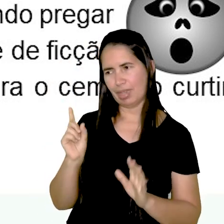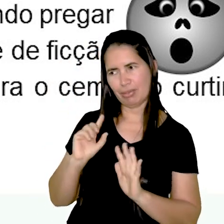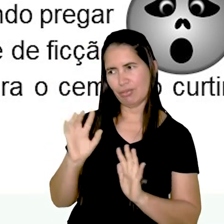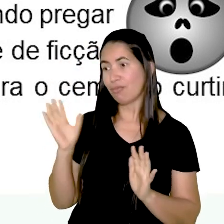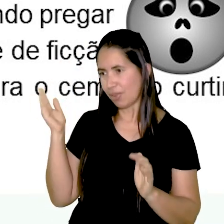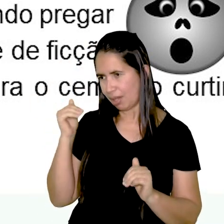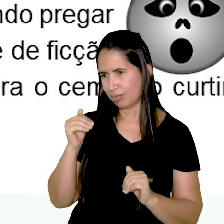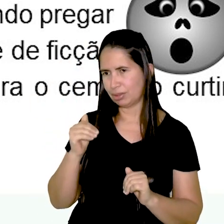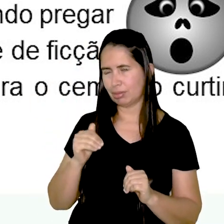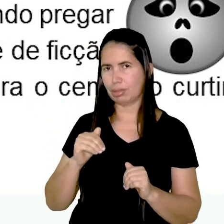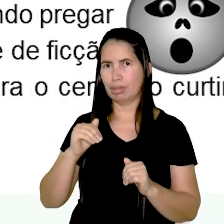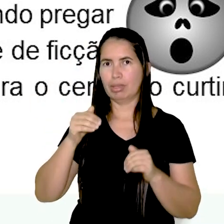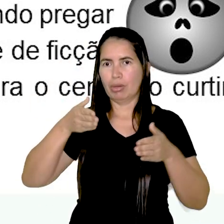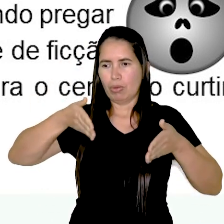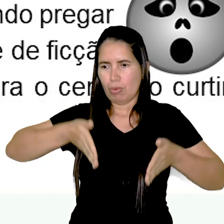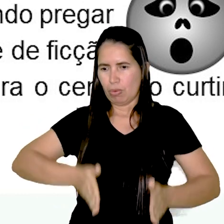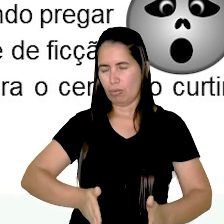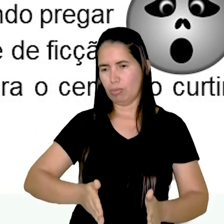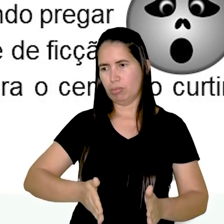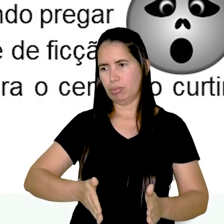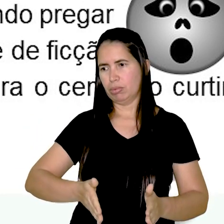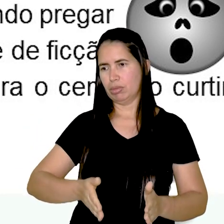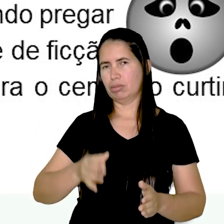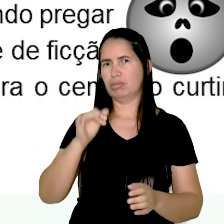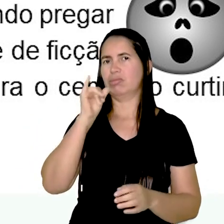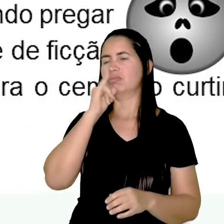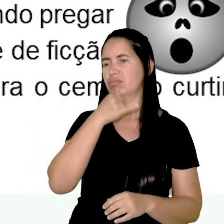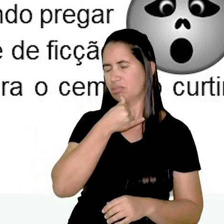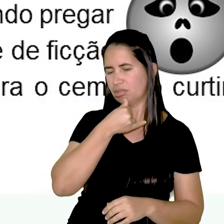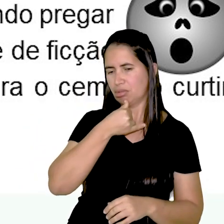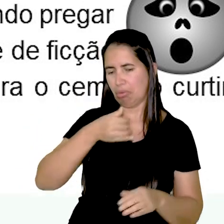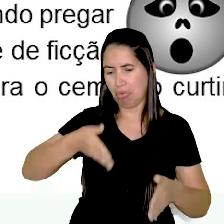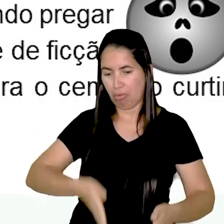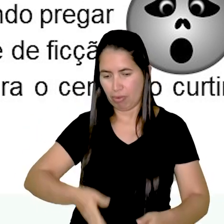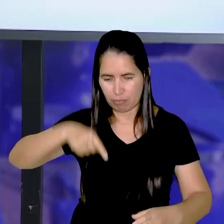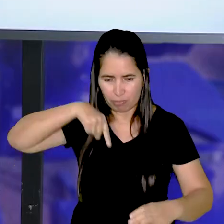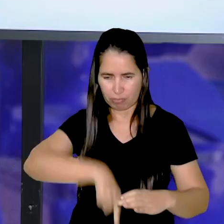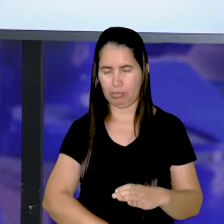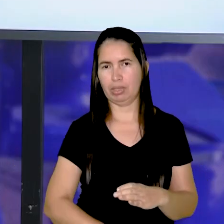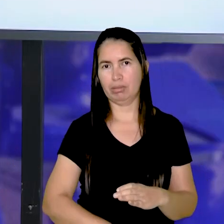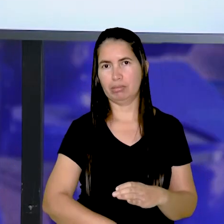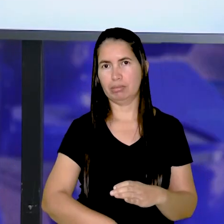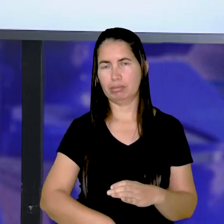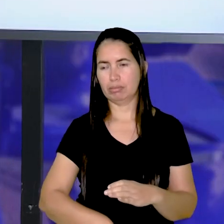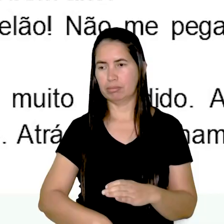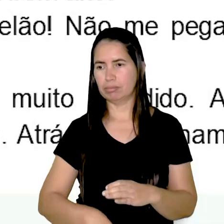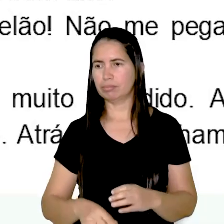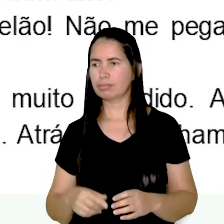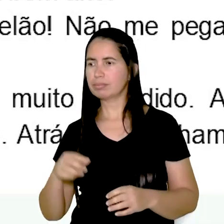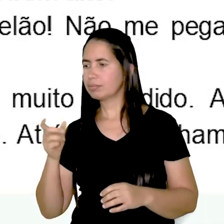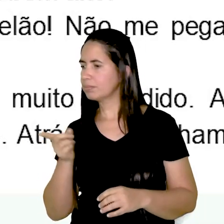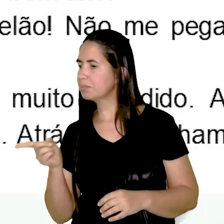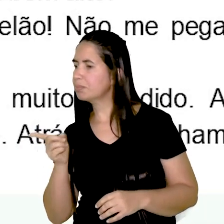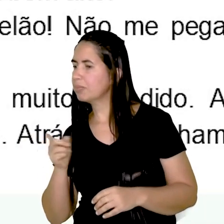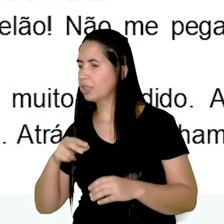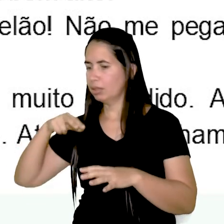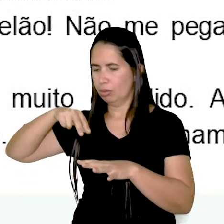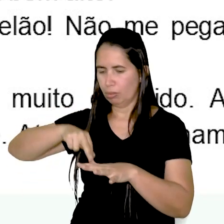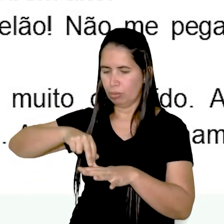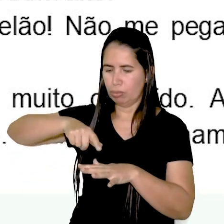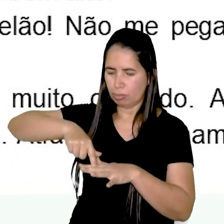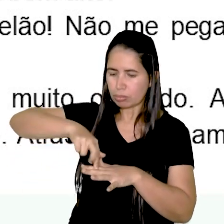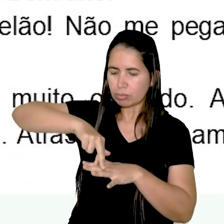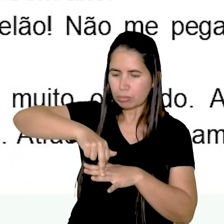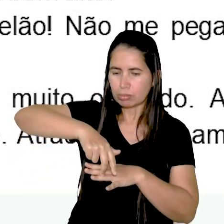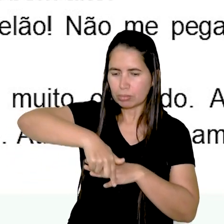Vamos para o cemitério curtir as mágoas numa cova funda. Camila desceu a escada. Foi